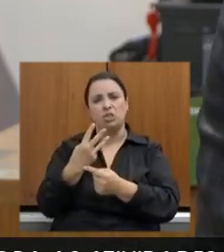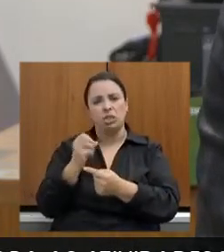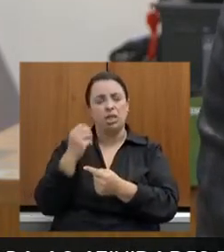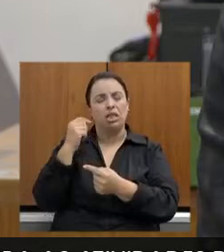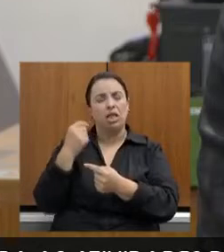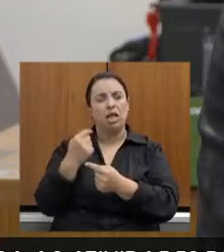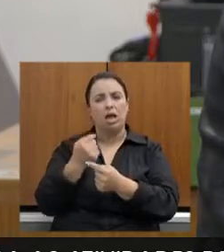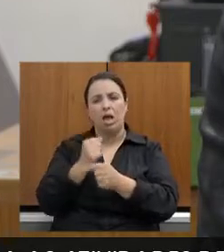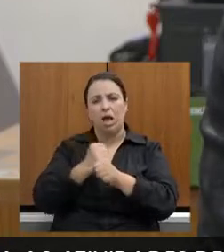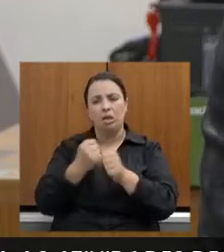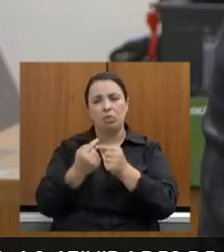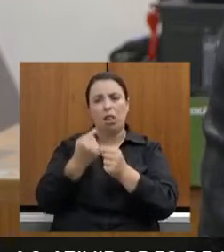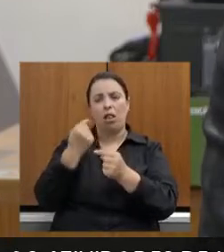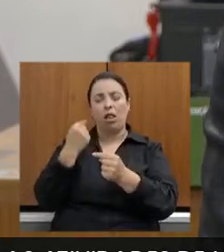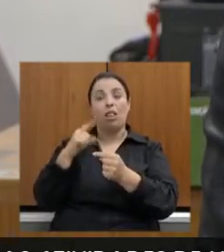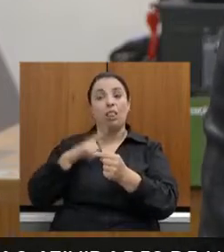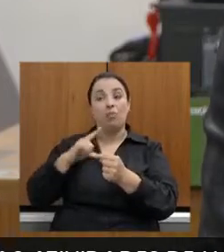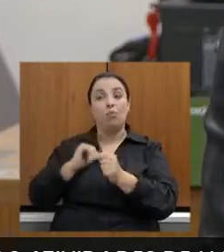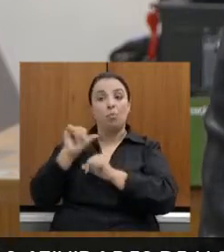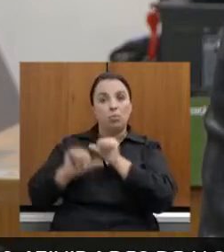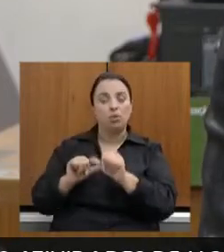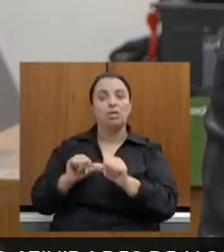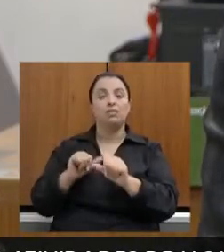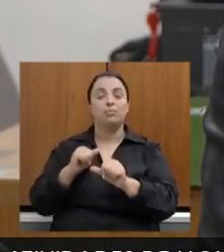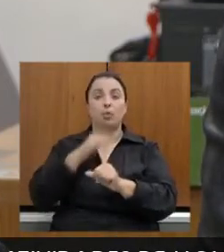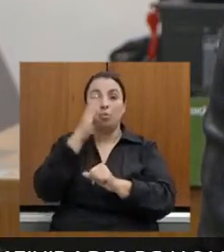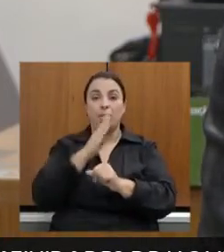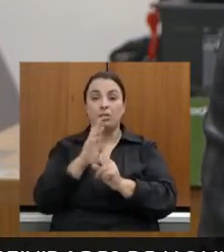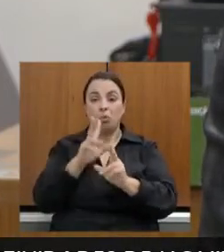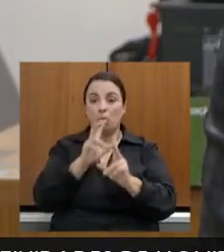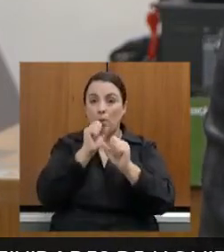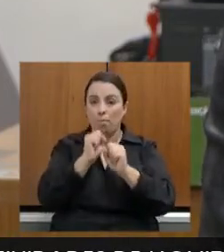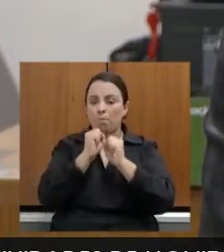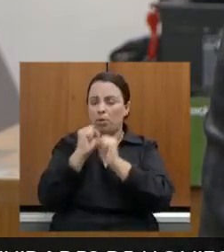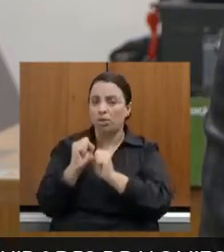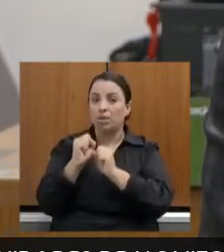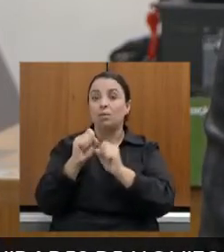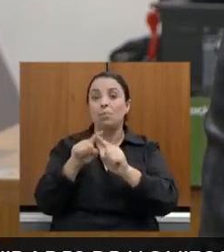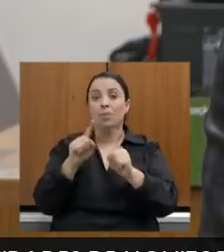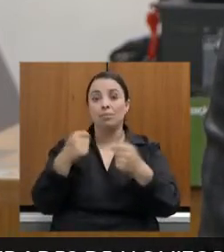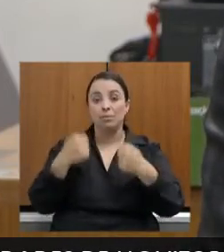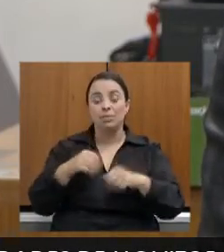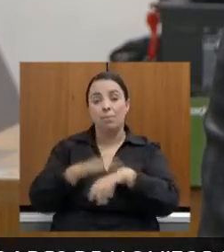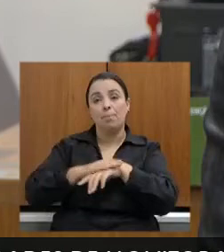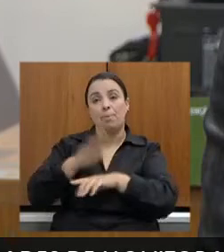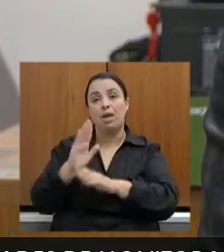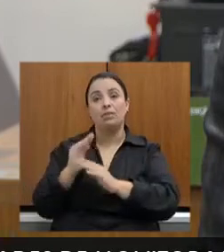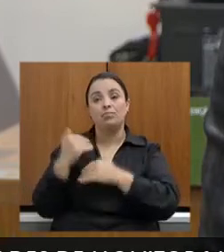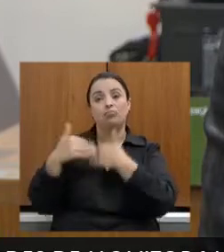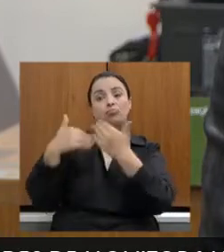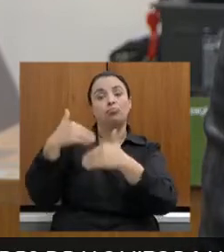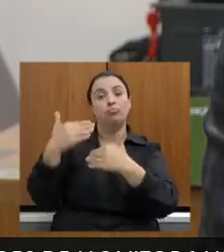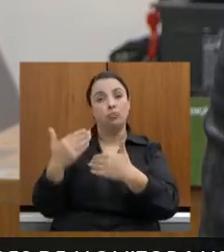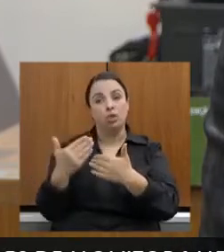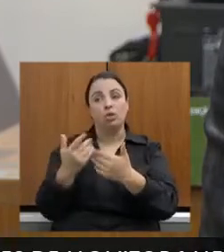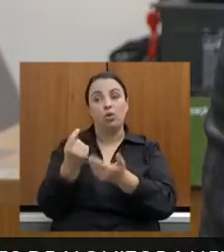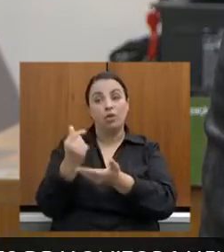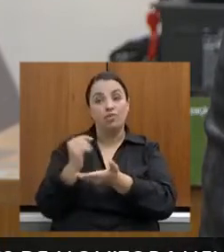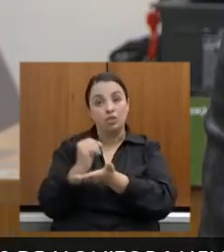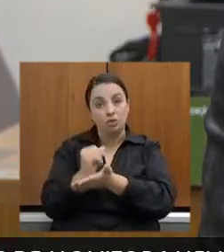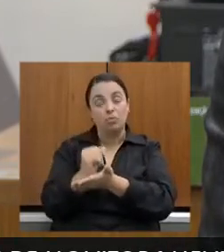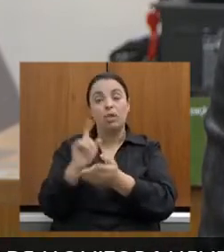grande no nosso país. O Brasil é uma potência mundial, mas ainda tem muito a crescer. Não só a crescer de investimento, mas a crescer também com relação